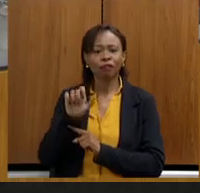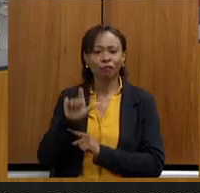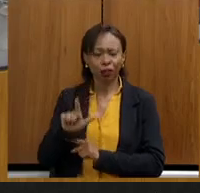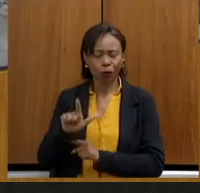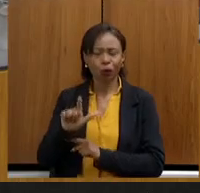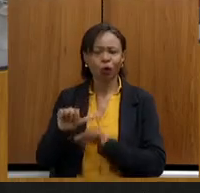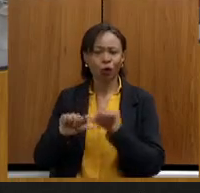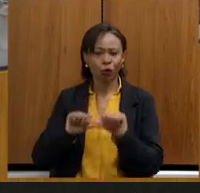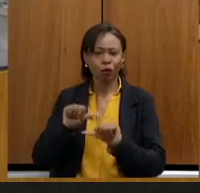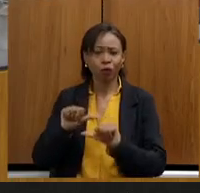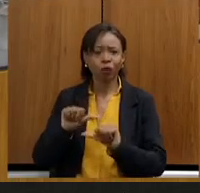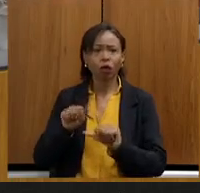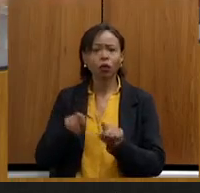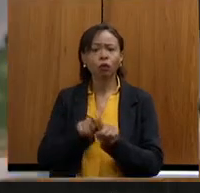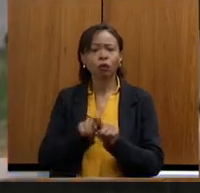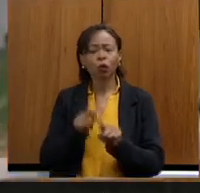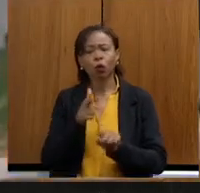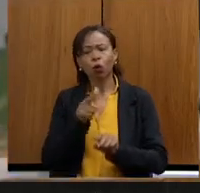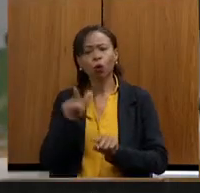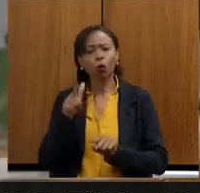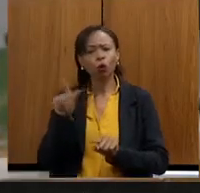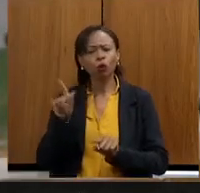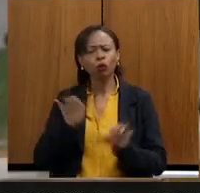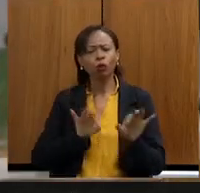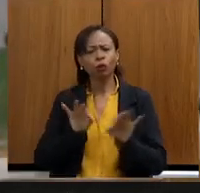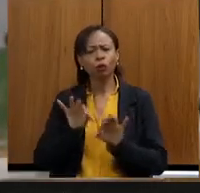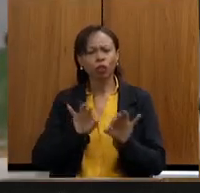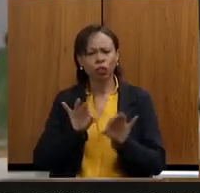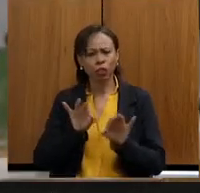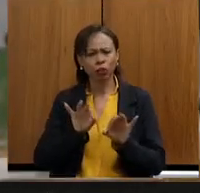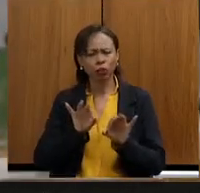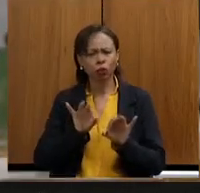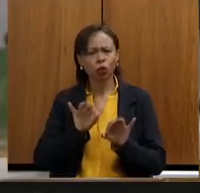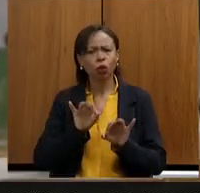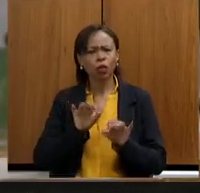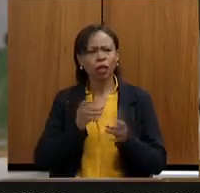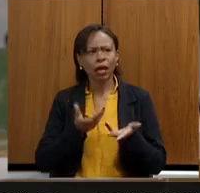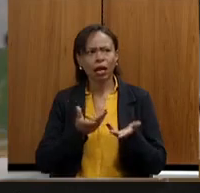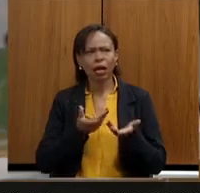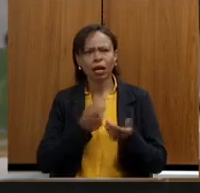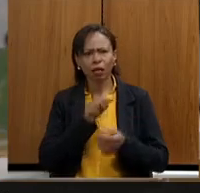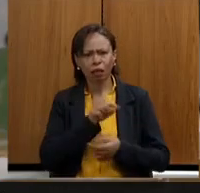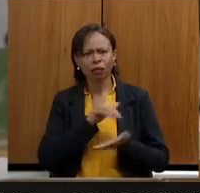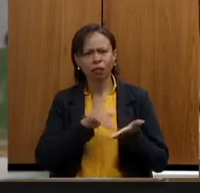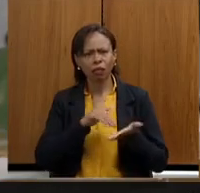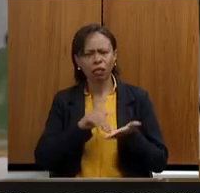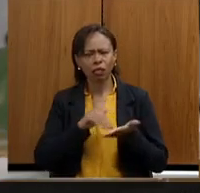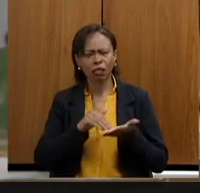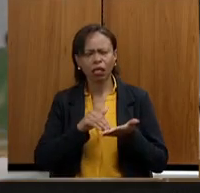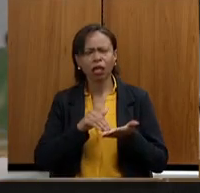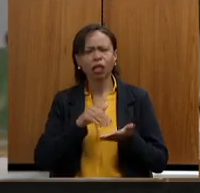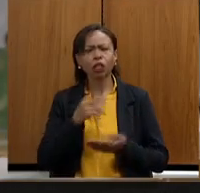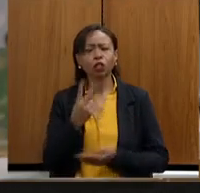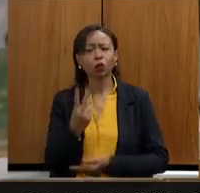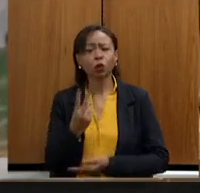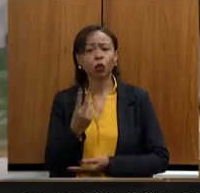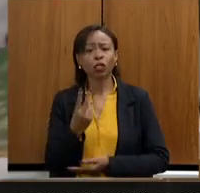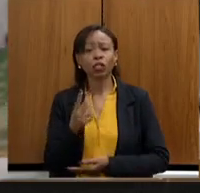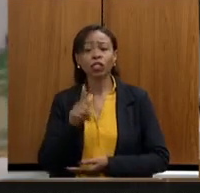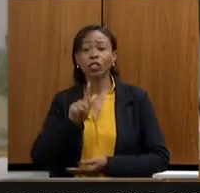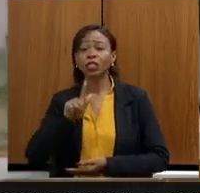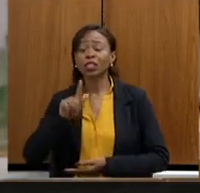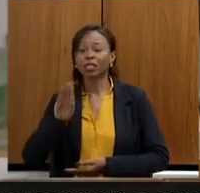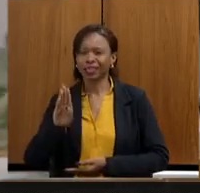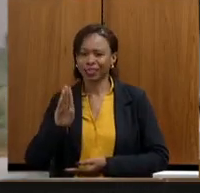lá na secretaria, com um projeto enorme também, de 2 gigas de energia eólica,